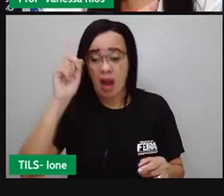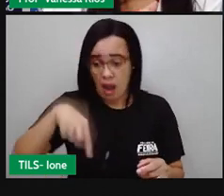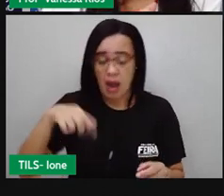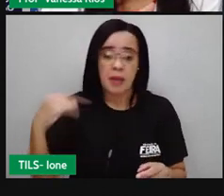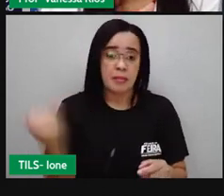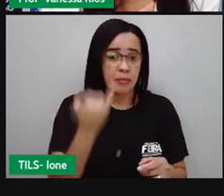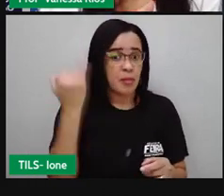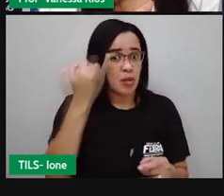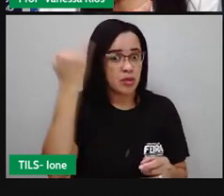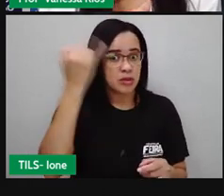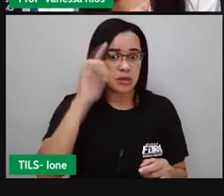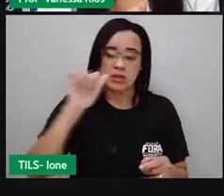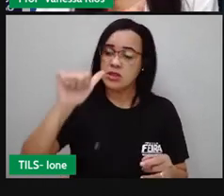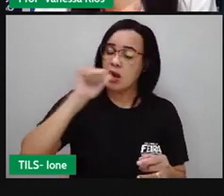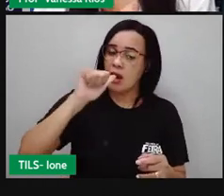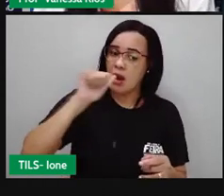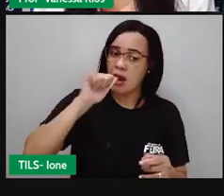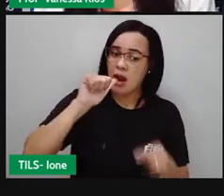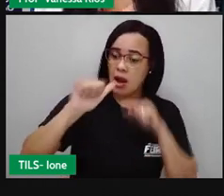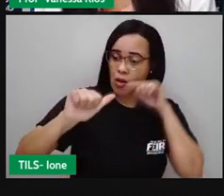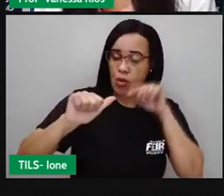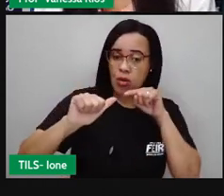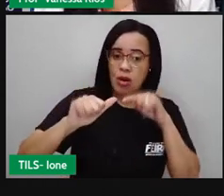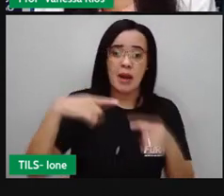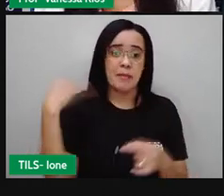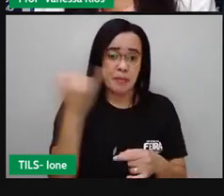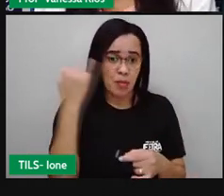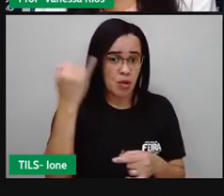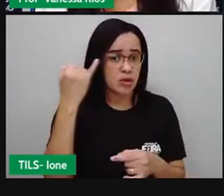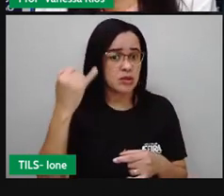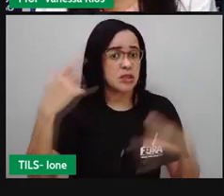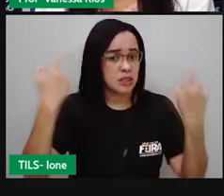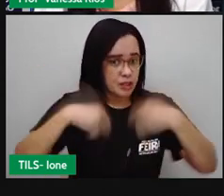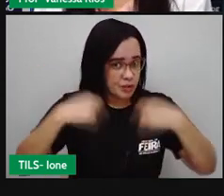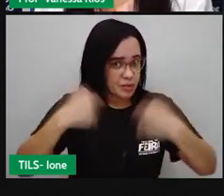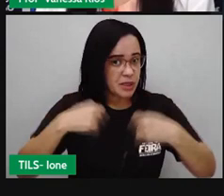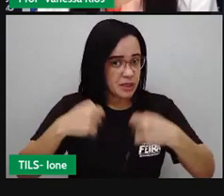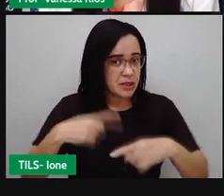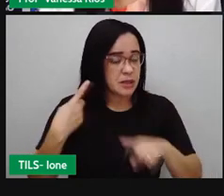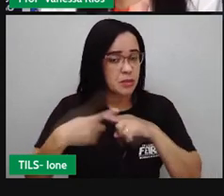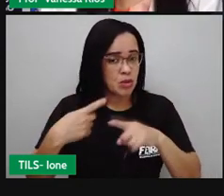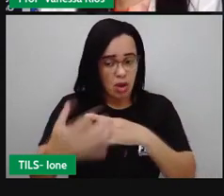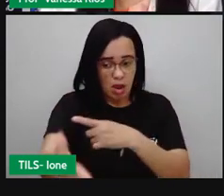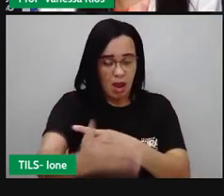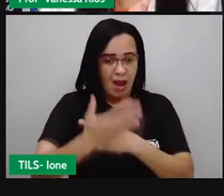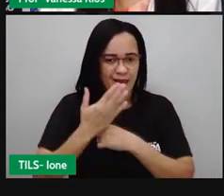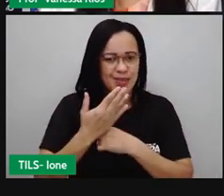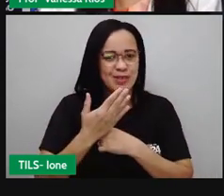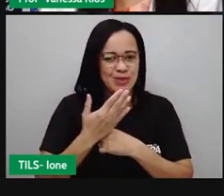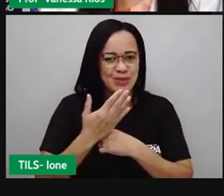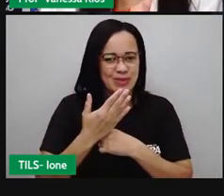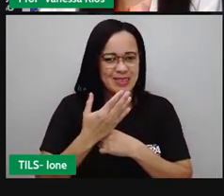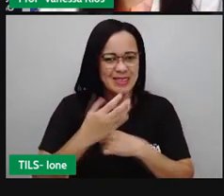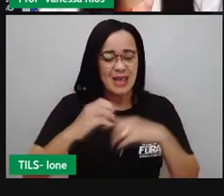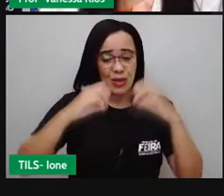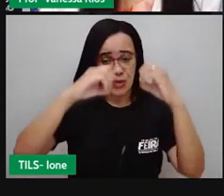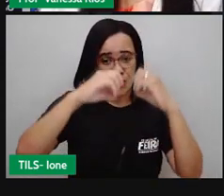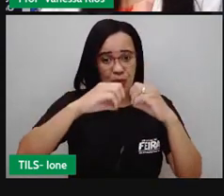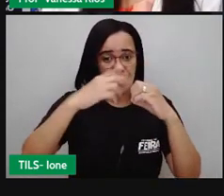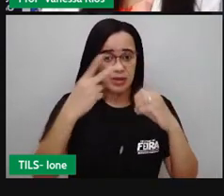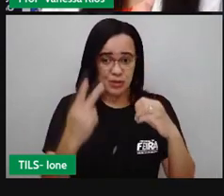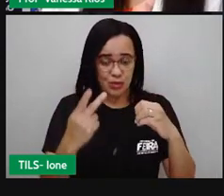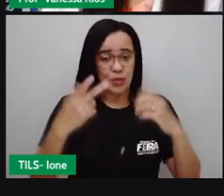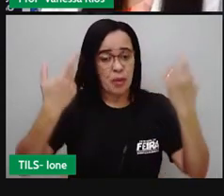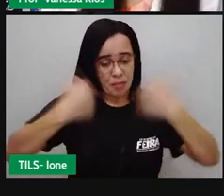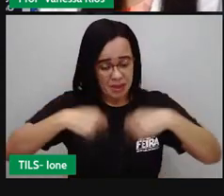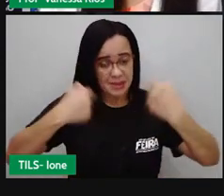de água, né? Ela ajuda no bom funcionamento dos rins. Então se você bebe água, você toca água, você